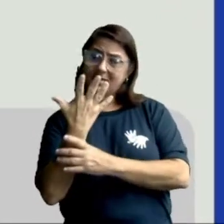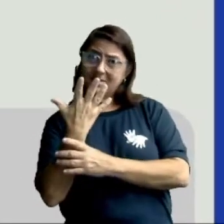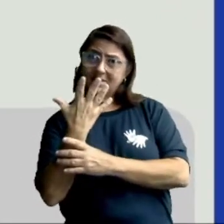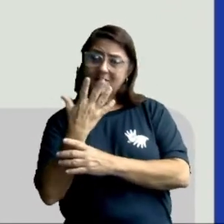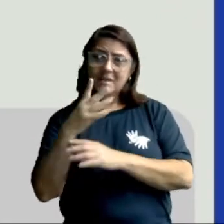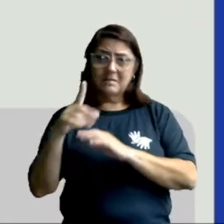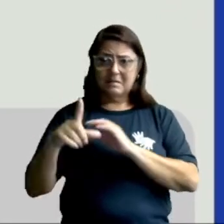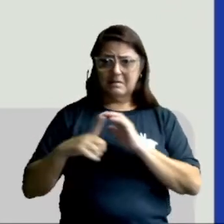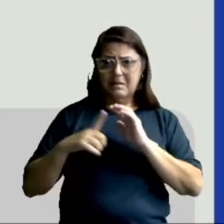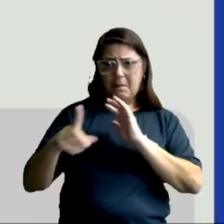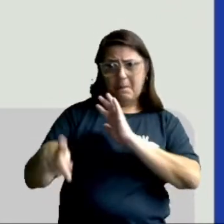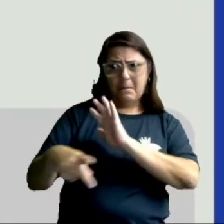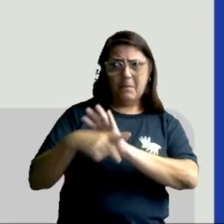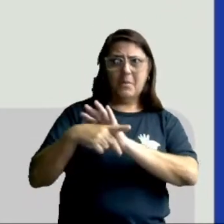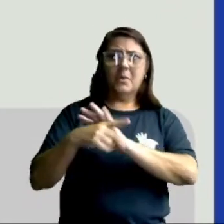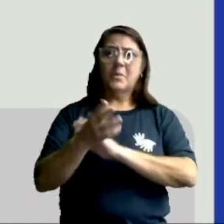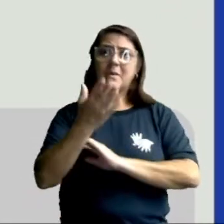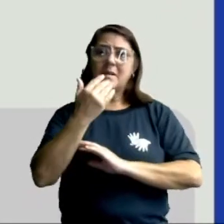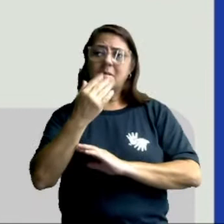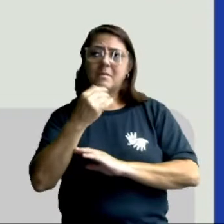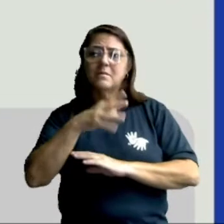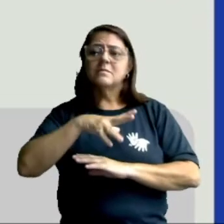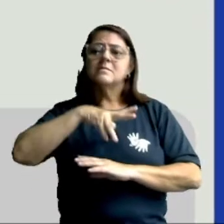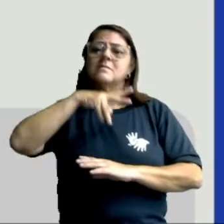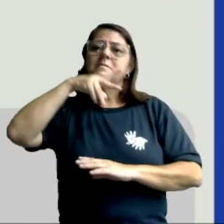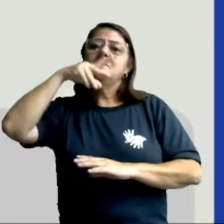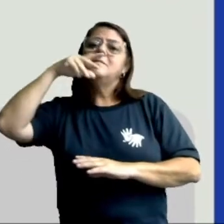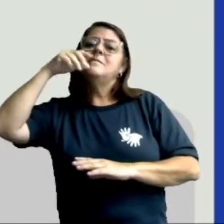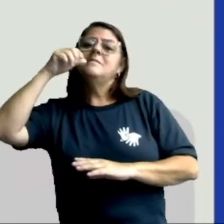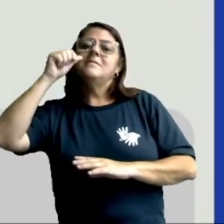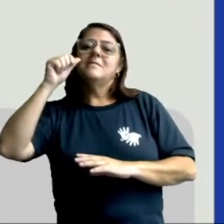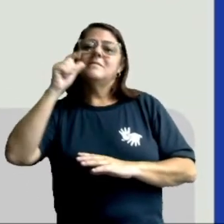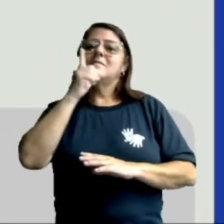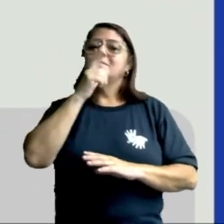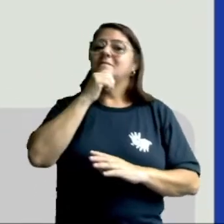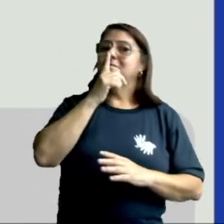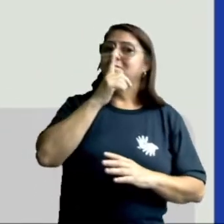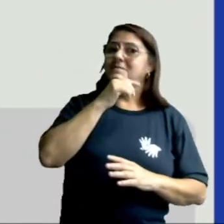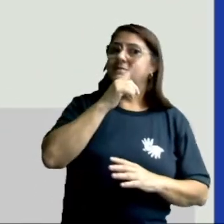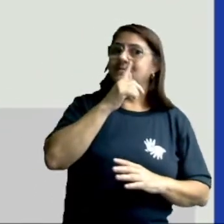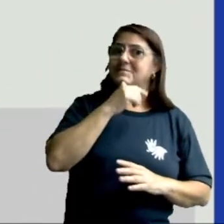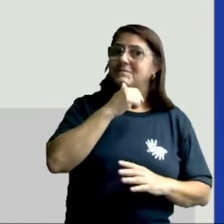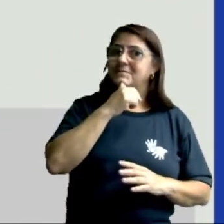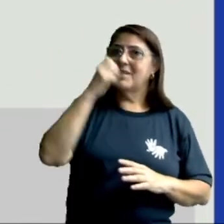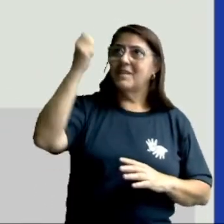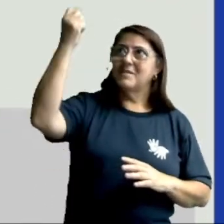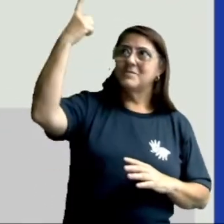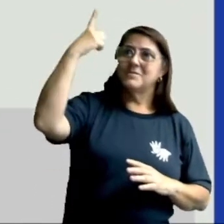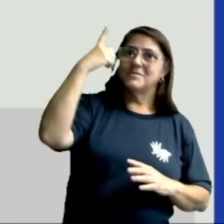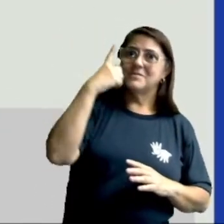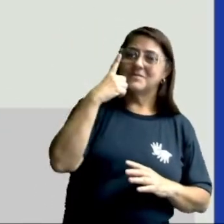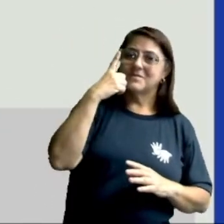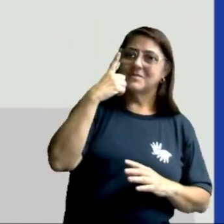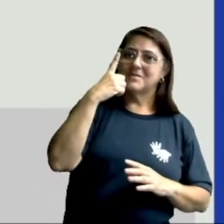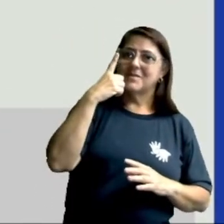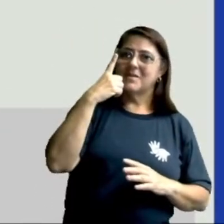o seu próprio alimento usando o ar, a água e a luz do sol?